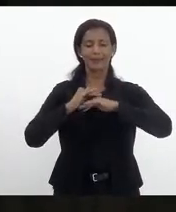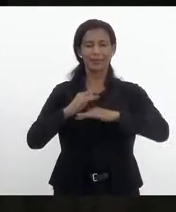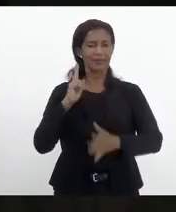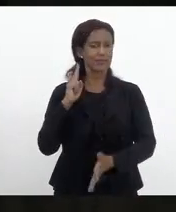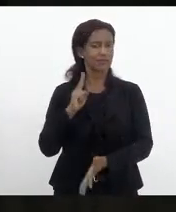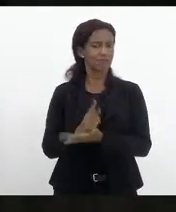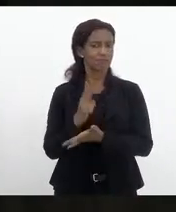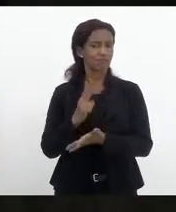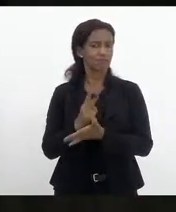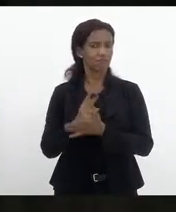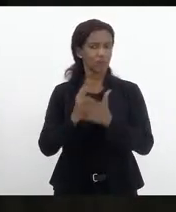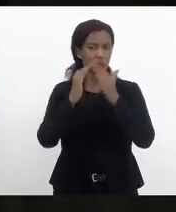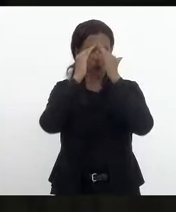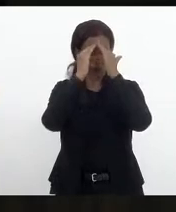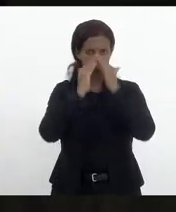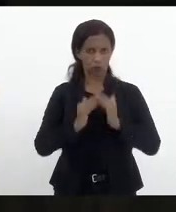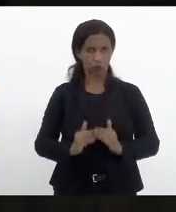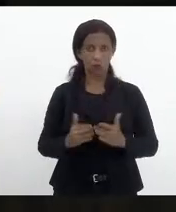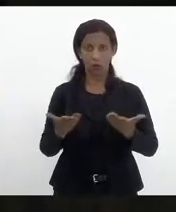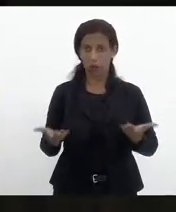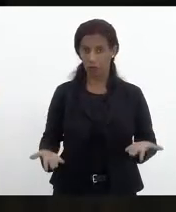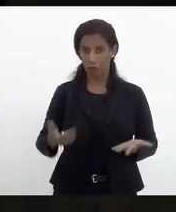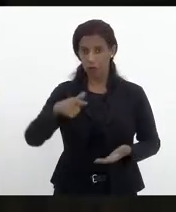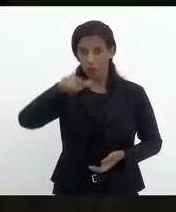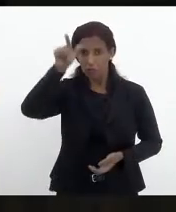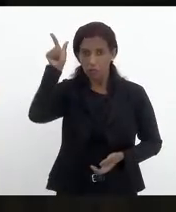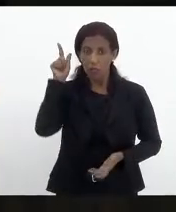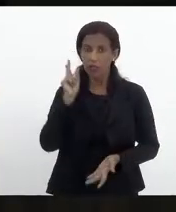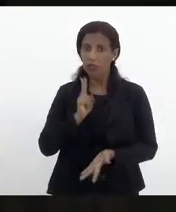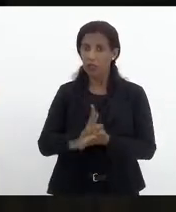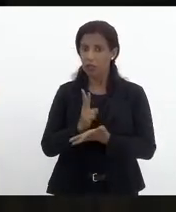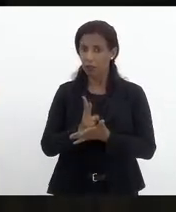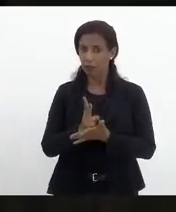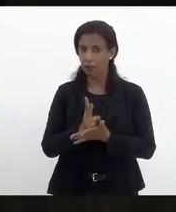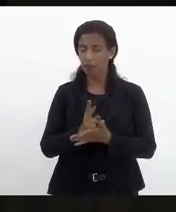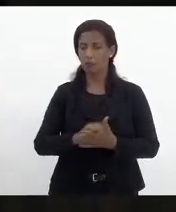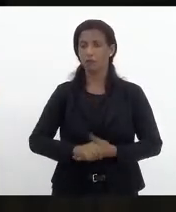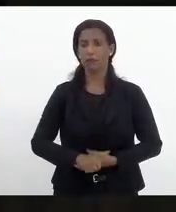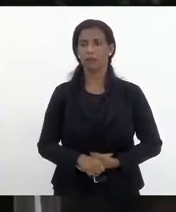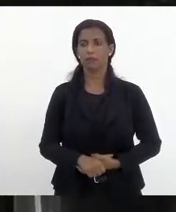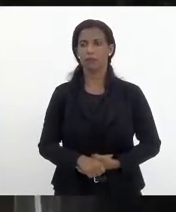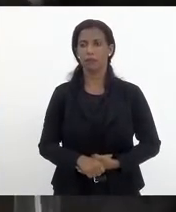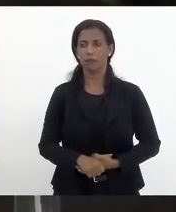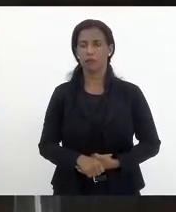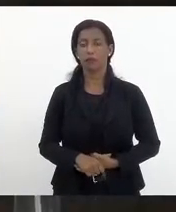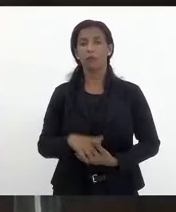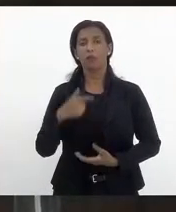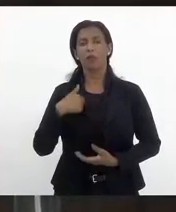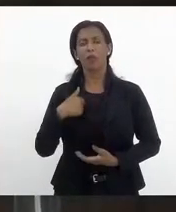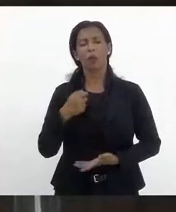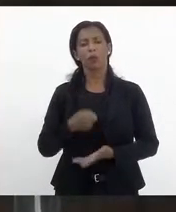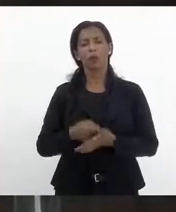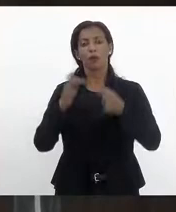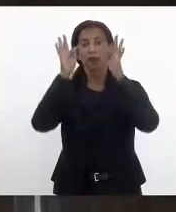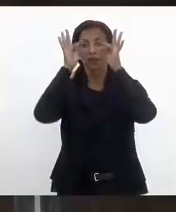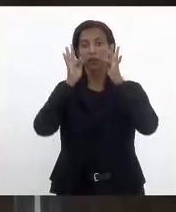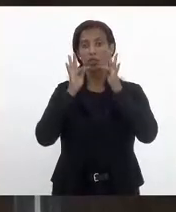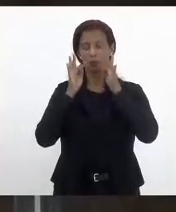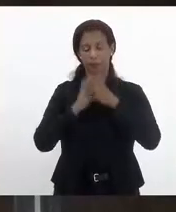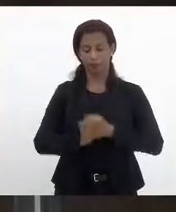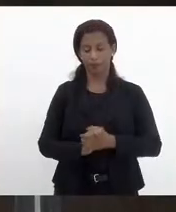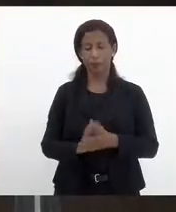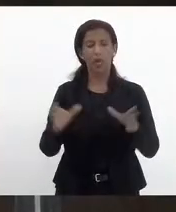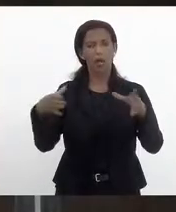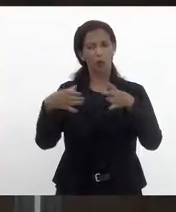sempre fizemos. Não isso, deputado Luiz Paulo? Como sempre fizemos. Presidente, eu sou obrigado a dar um testemunho que a comissão, como a vossa